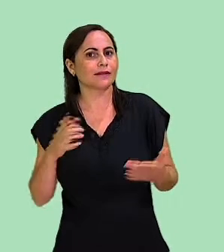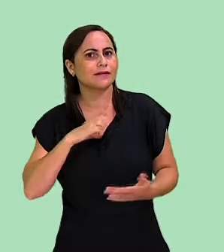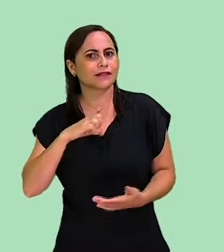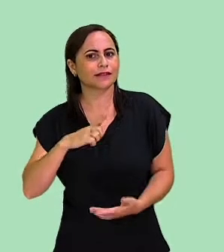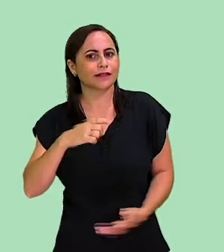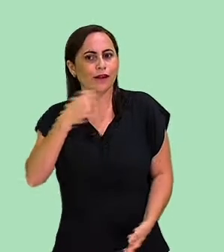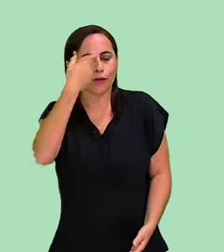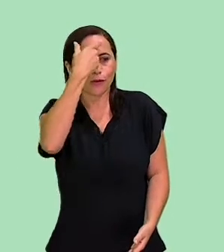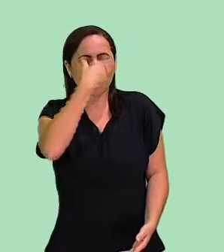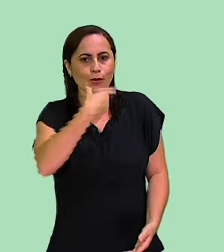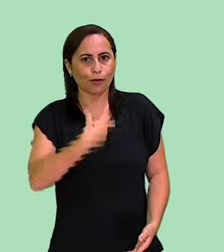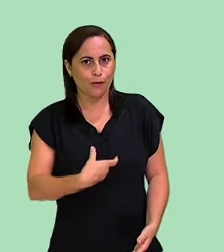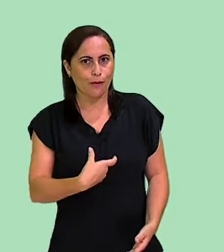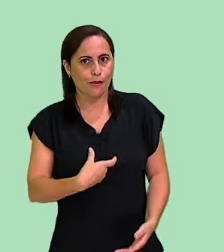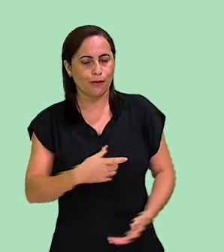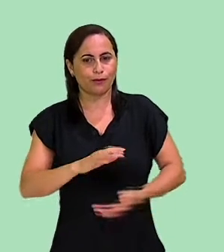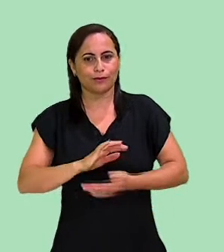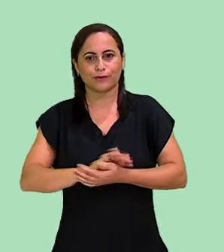Vamos ouvir?